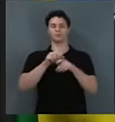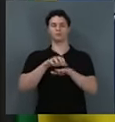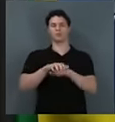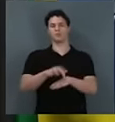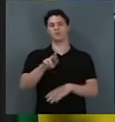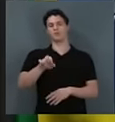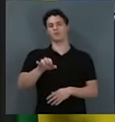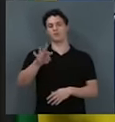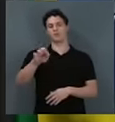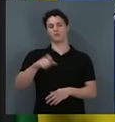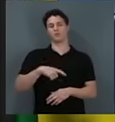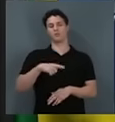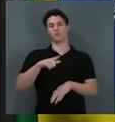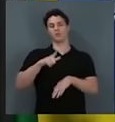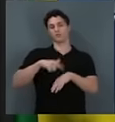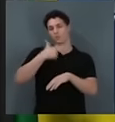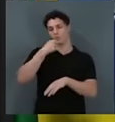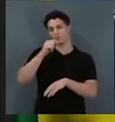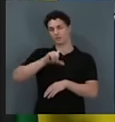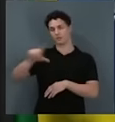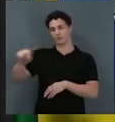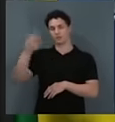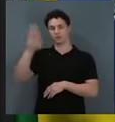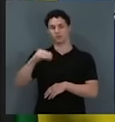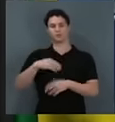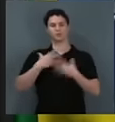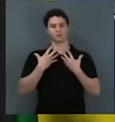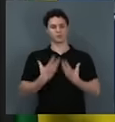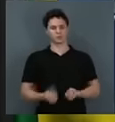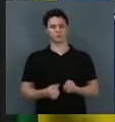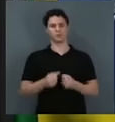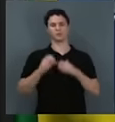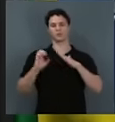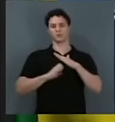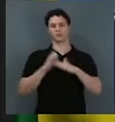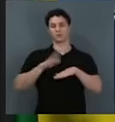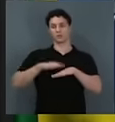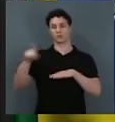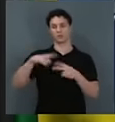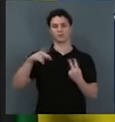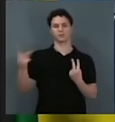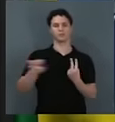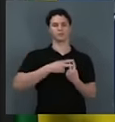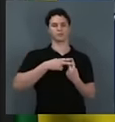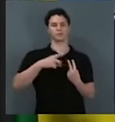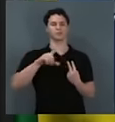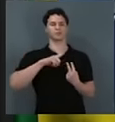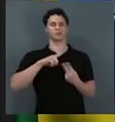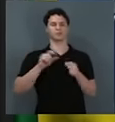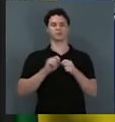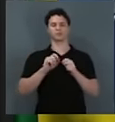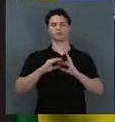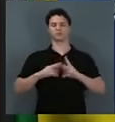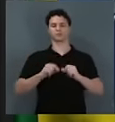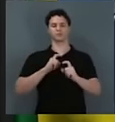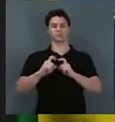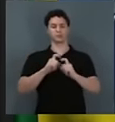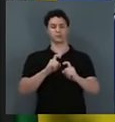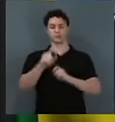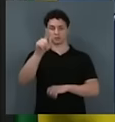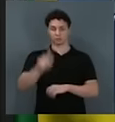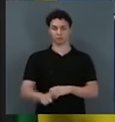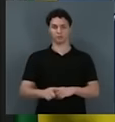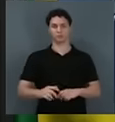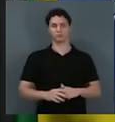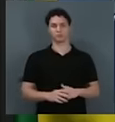Com a saída de Ezequiel do Brasil, eu tive que assumir a empresa. E desde que ele foi preso, faço toda a parte administrativa e gerenciamento.